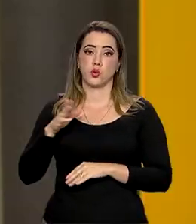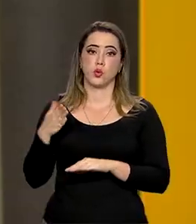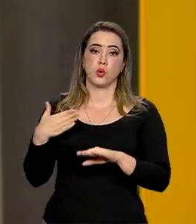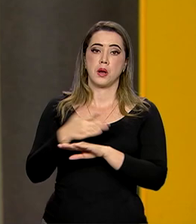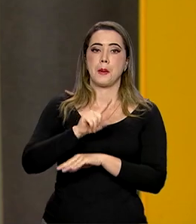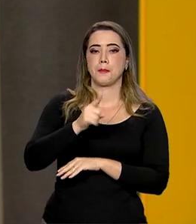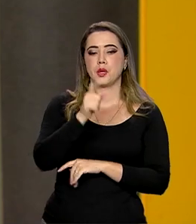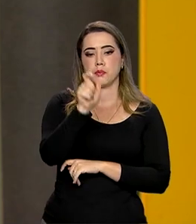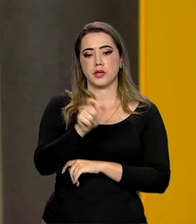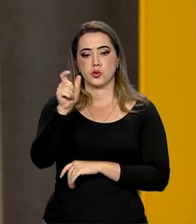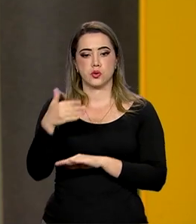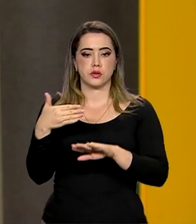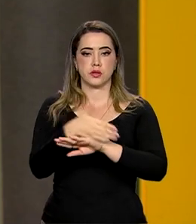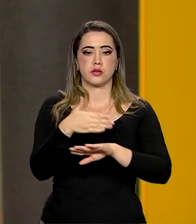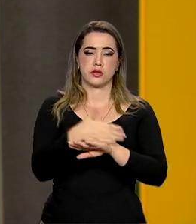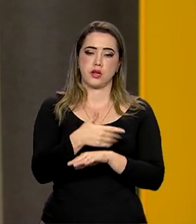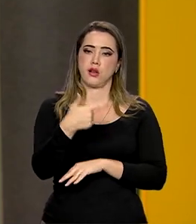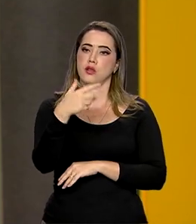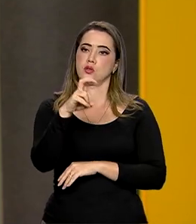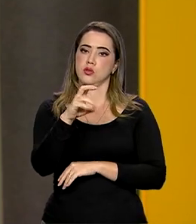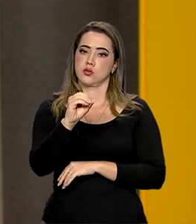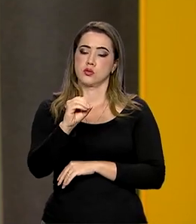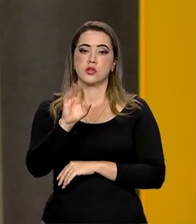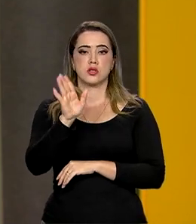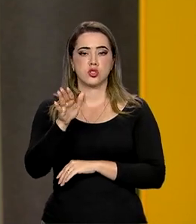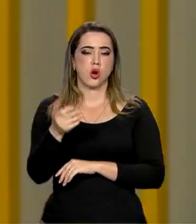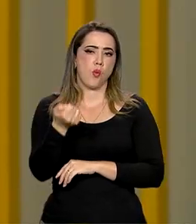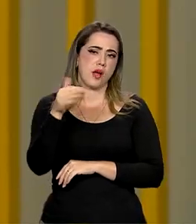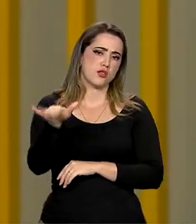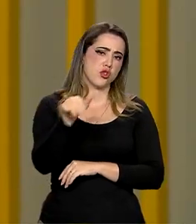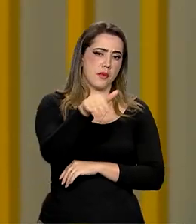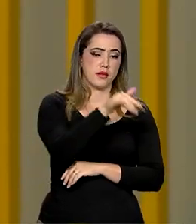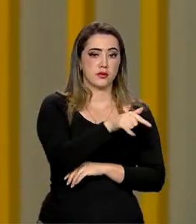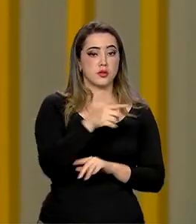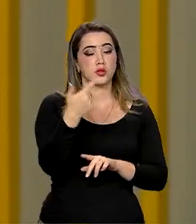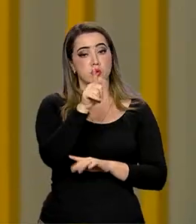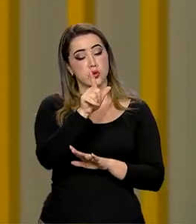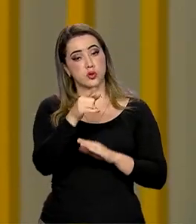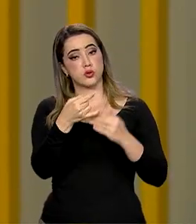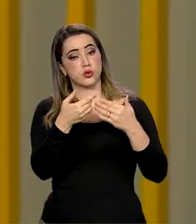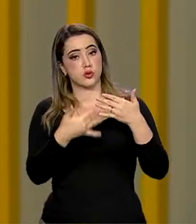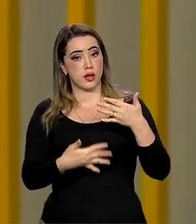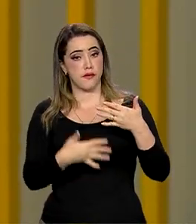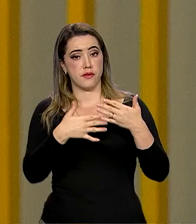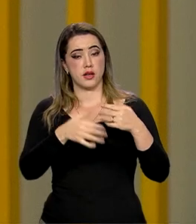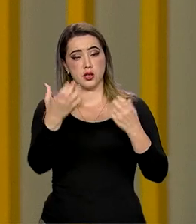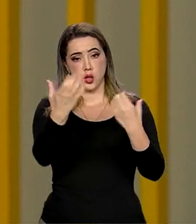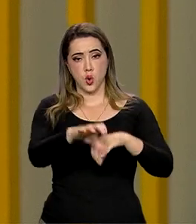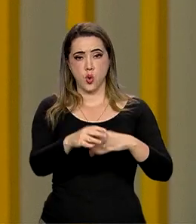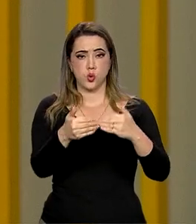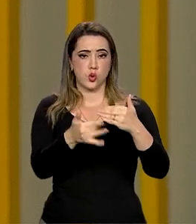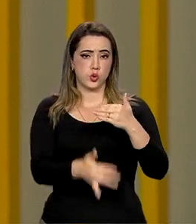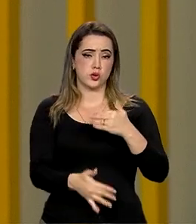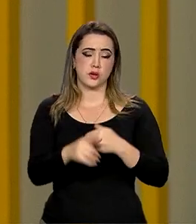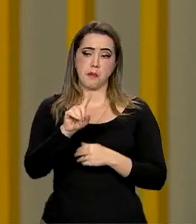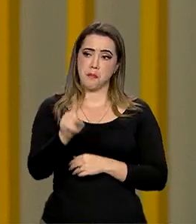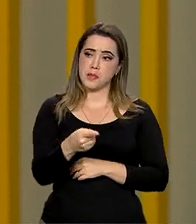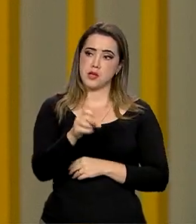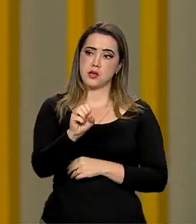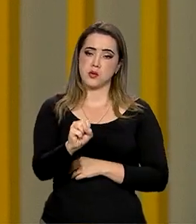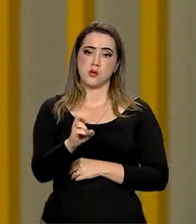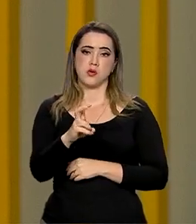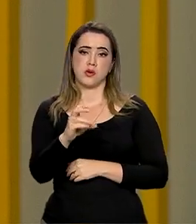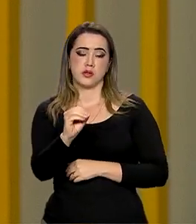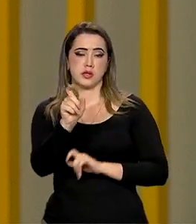250 estão quase já prontos para serem chamados. E os remanescentes do concurso, que são mais ou menos 1.850,